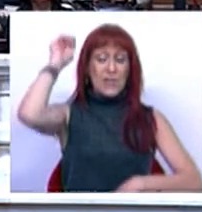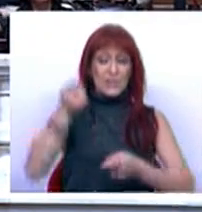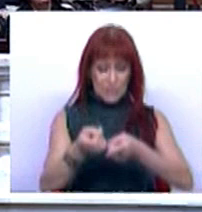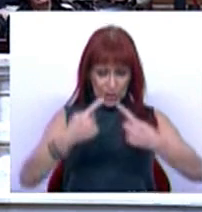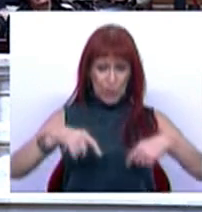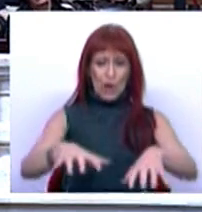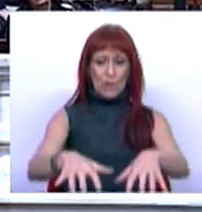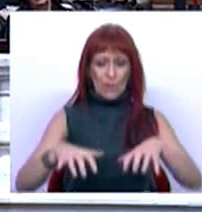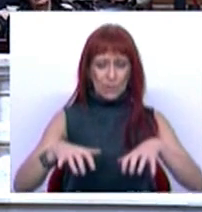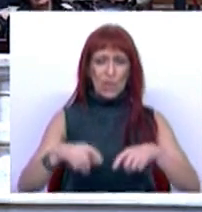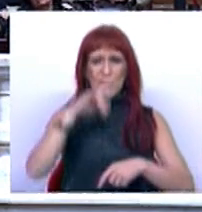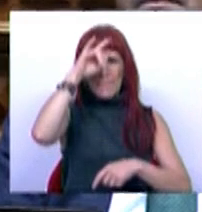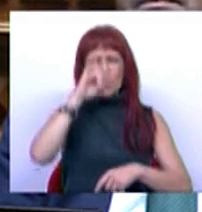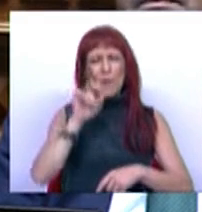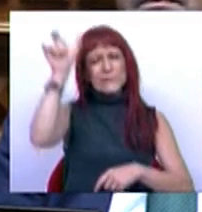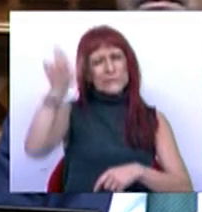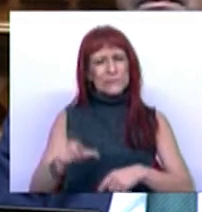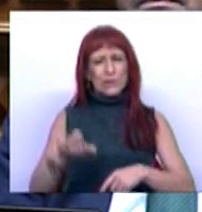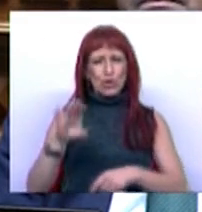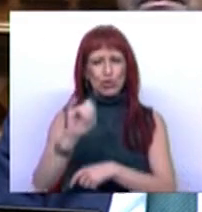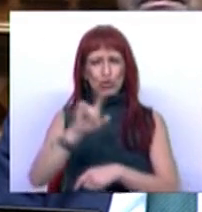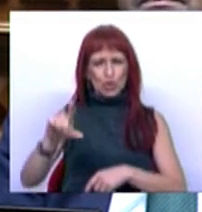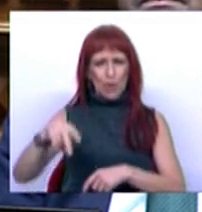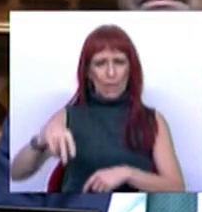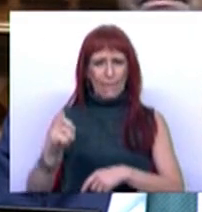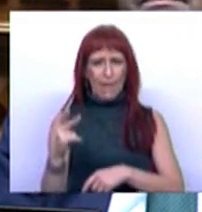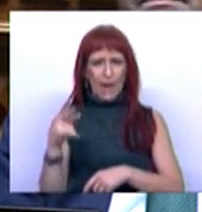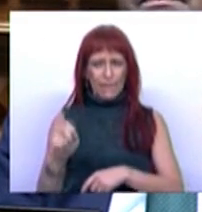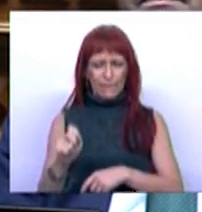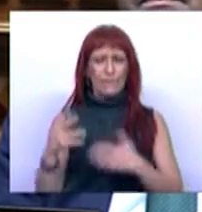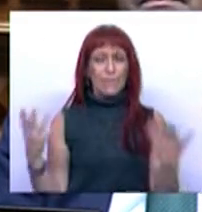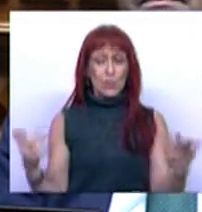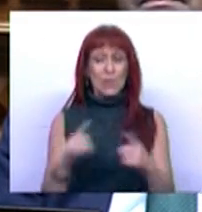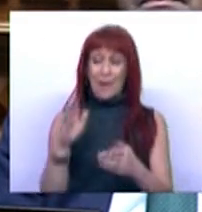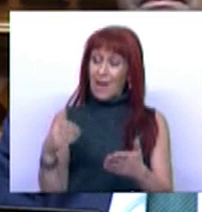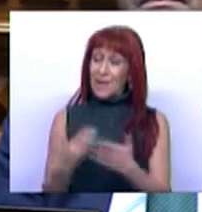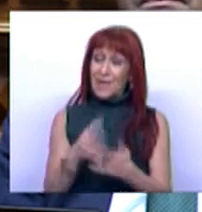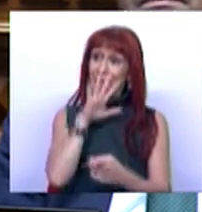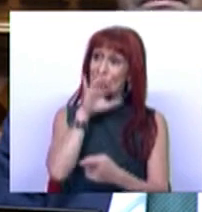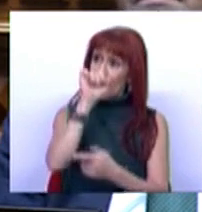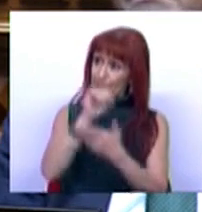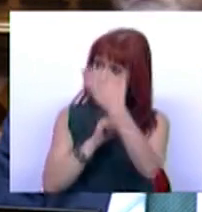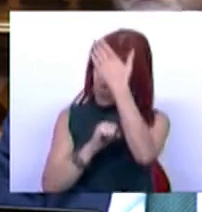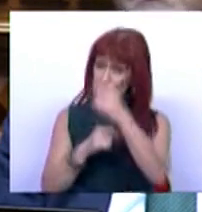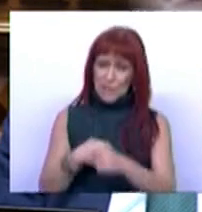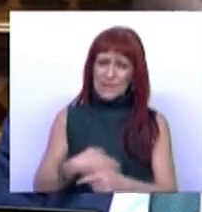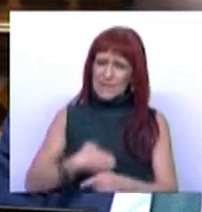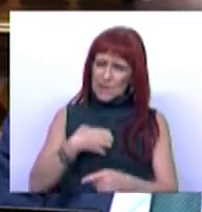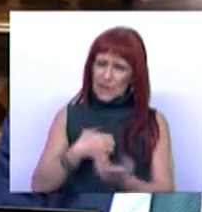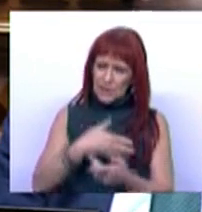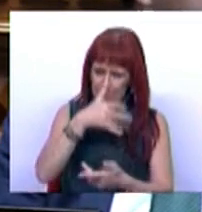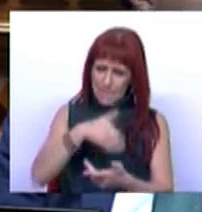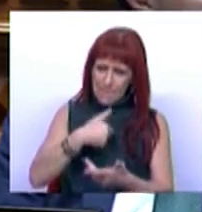reunida em sessão plenária evoca a memória de Joel Eduardo Neves Aço Ferreira e apresenta à sua família as mais sentidas